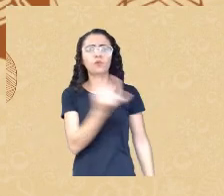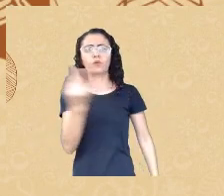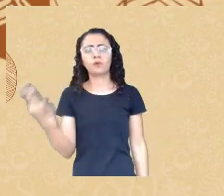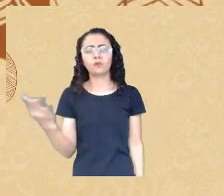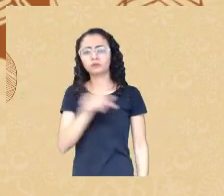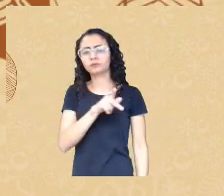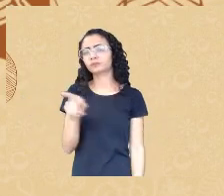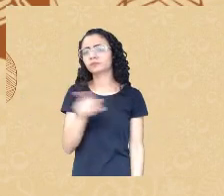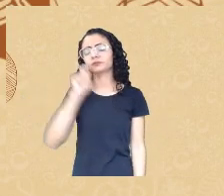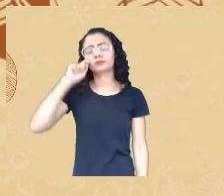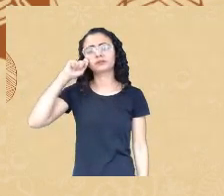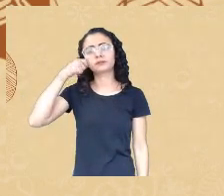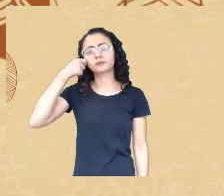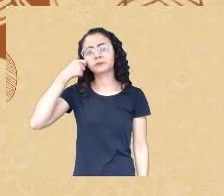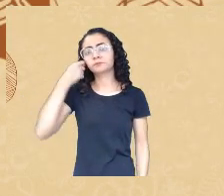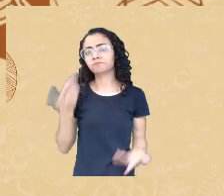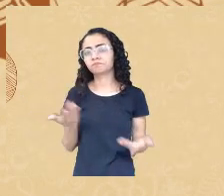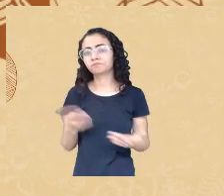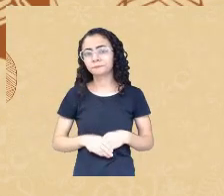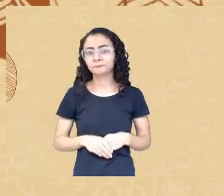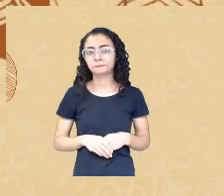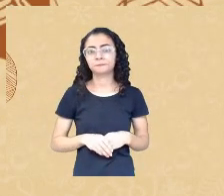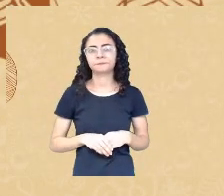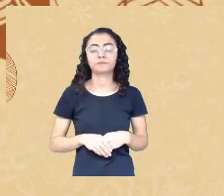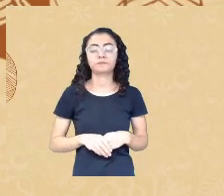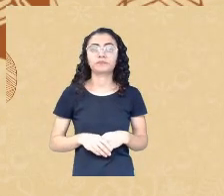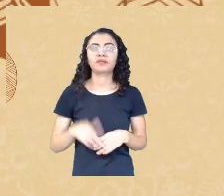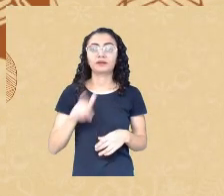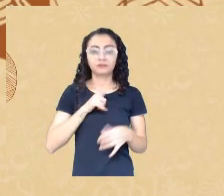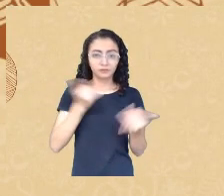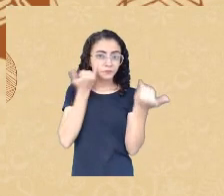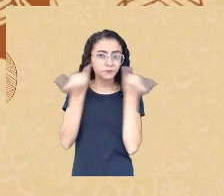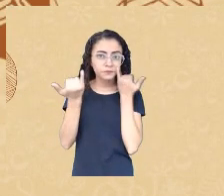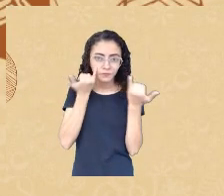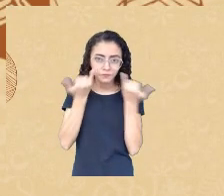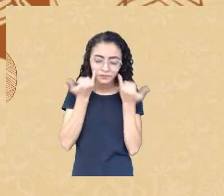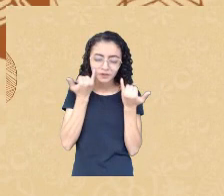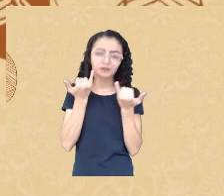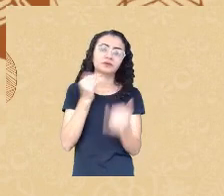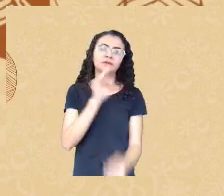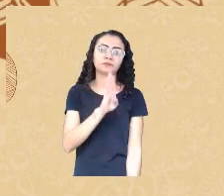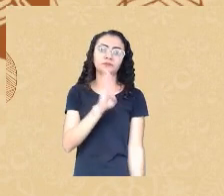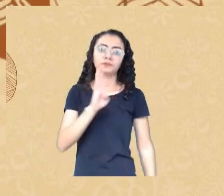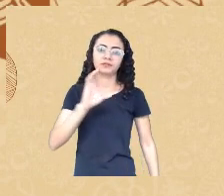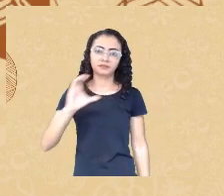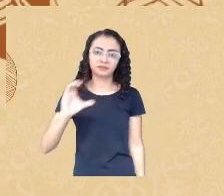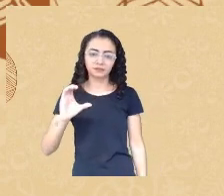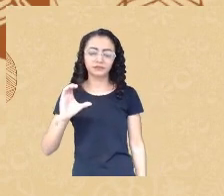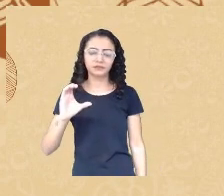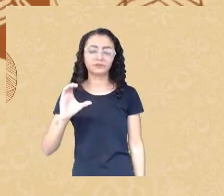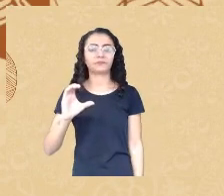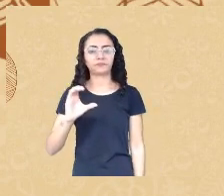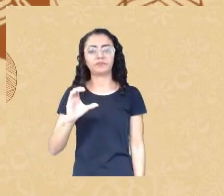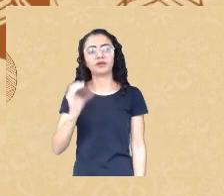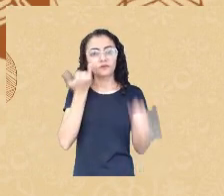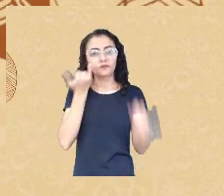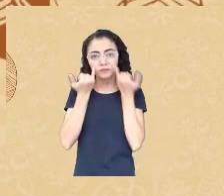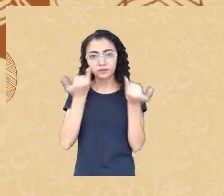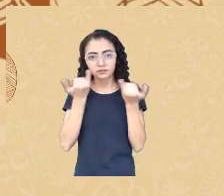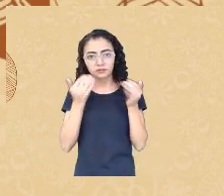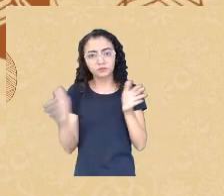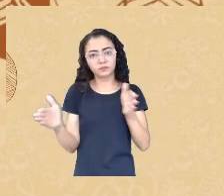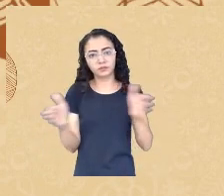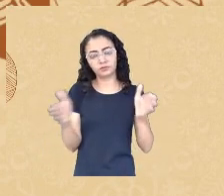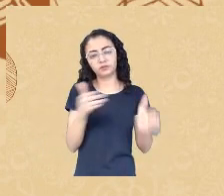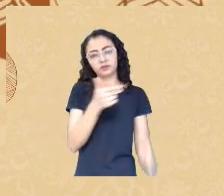essa imagem e eu trago um exemplo dos dados coletados pela BBC recentemente dos anos 2019 e 2020